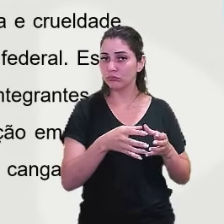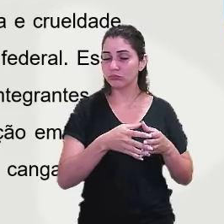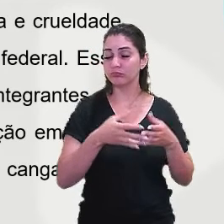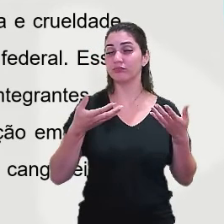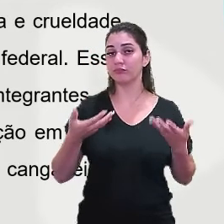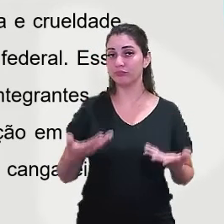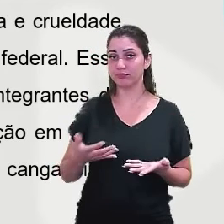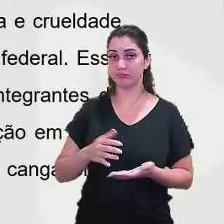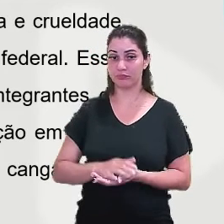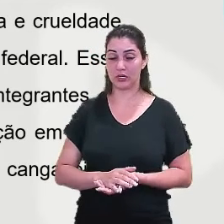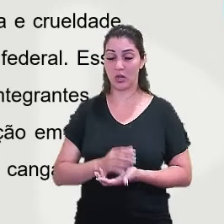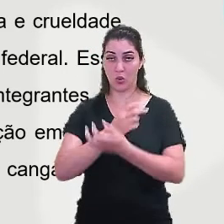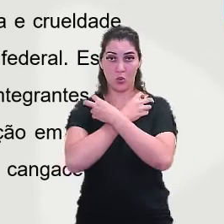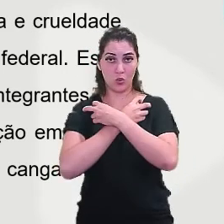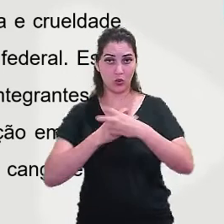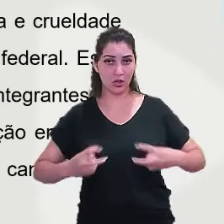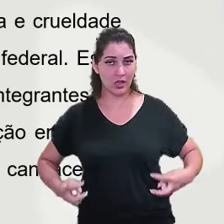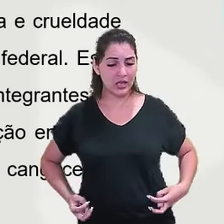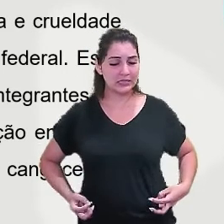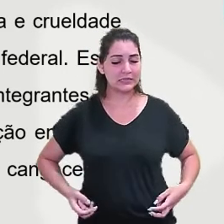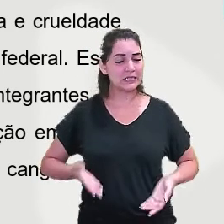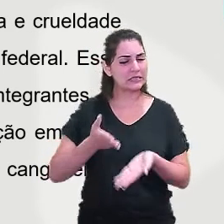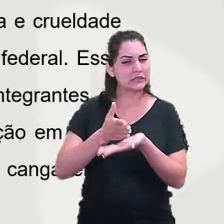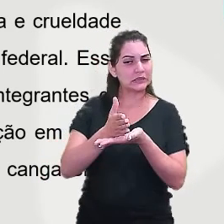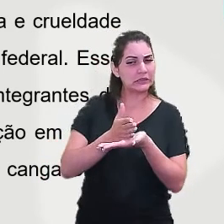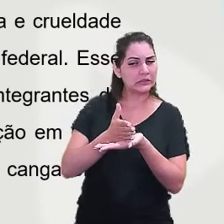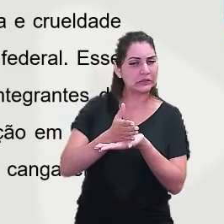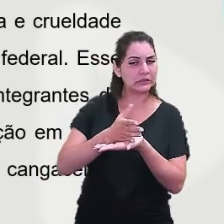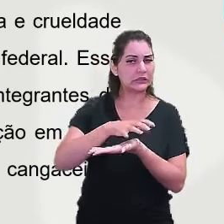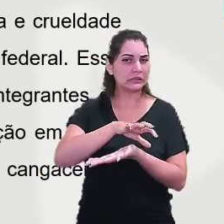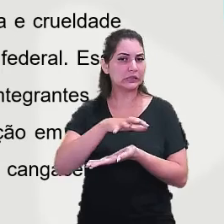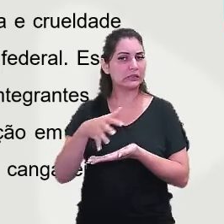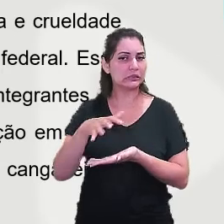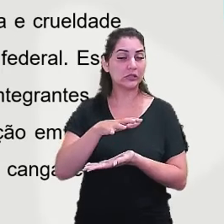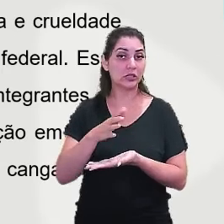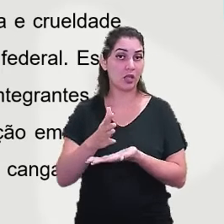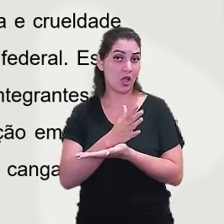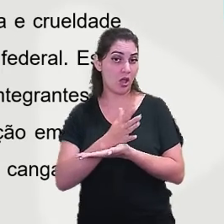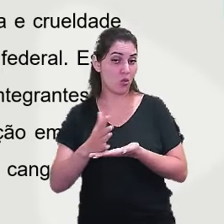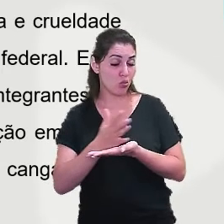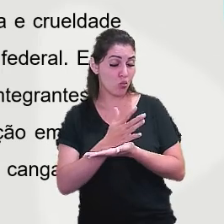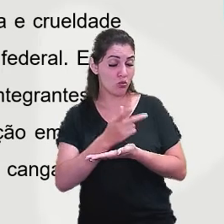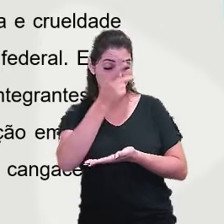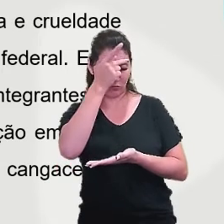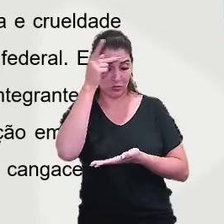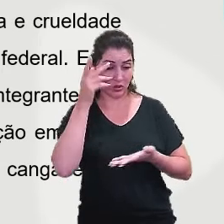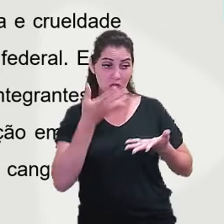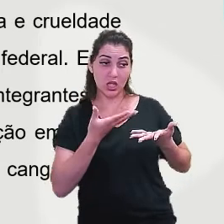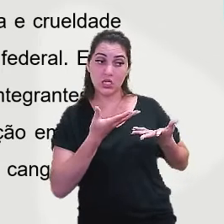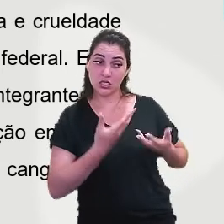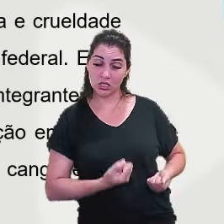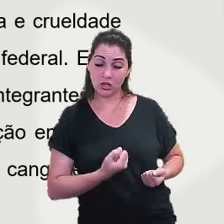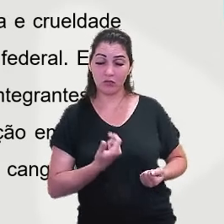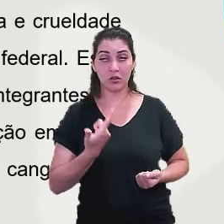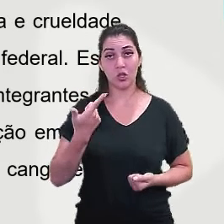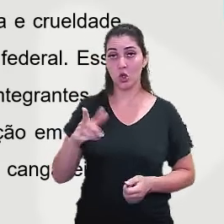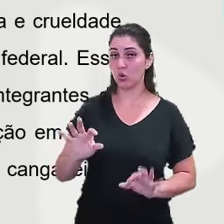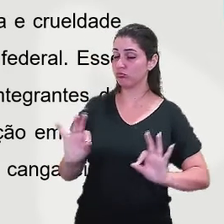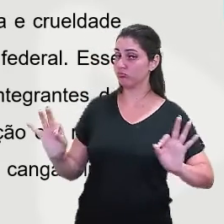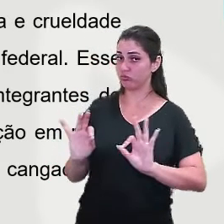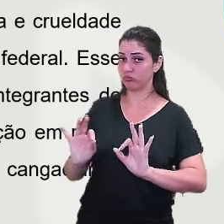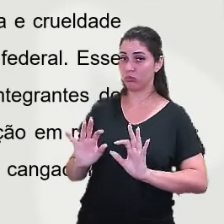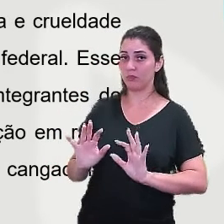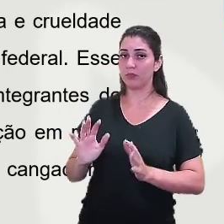Então, o cangaço era muito dividido, as pessoas, alguns apoiavam e outros não. Para